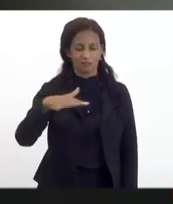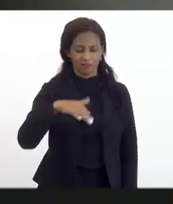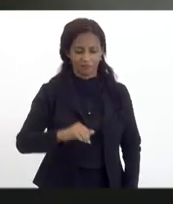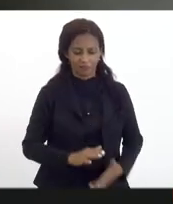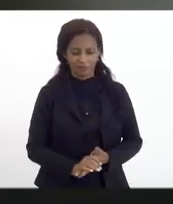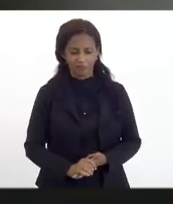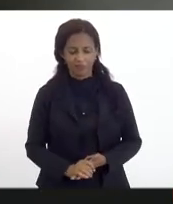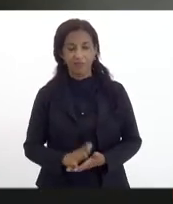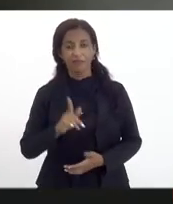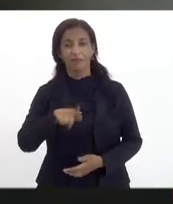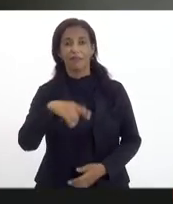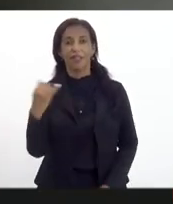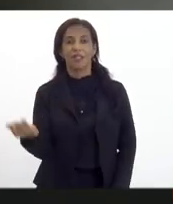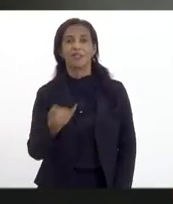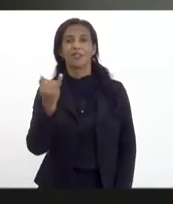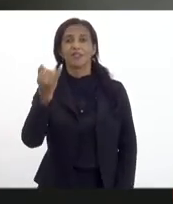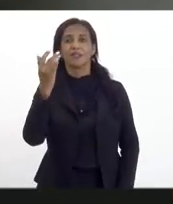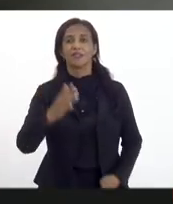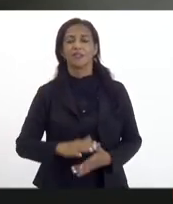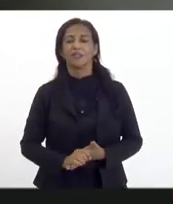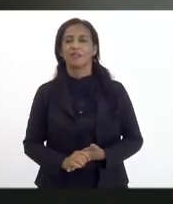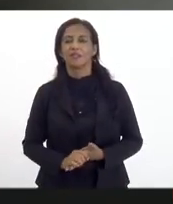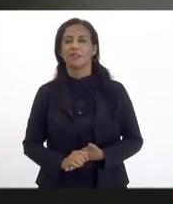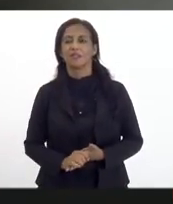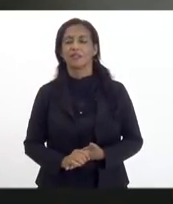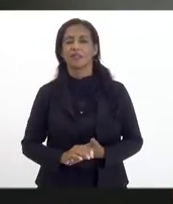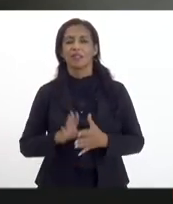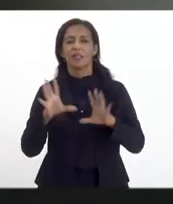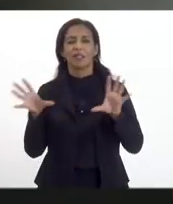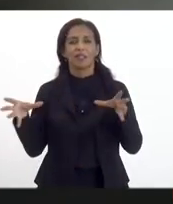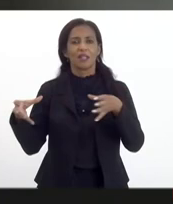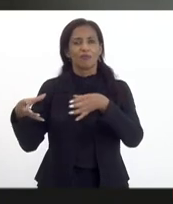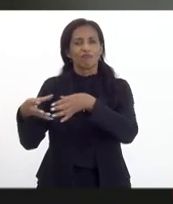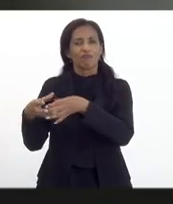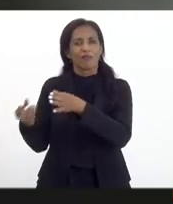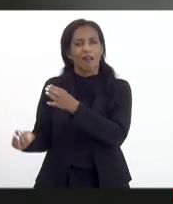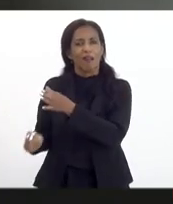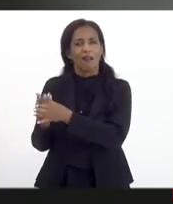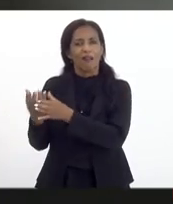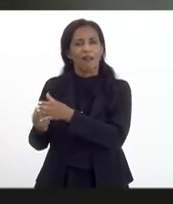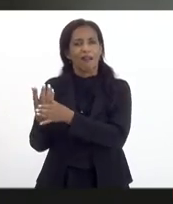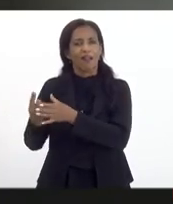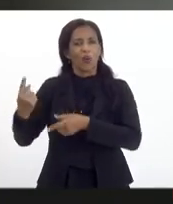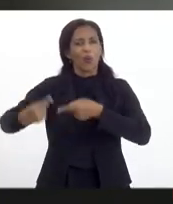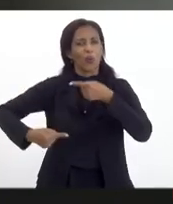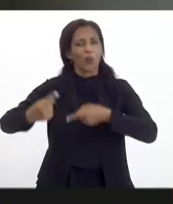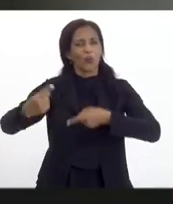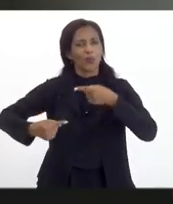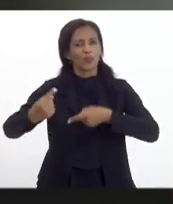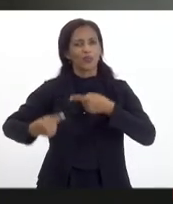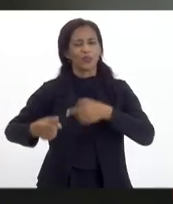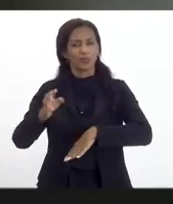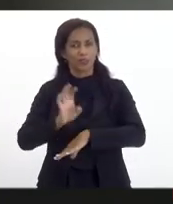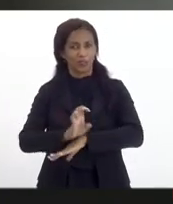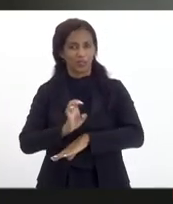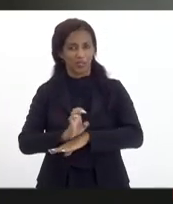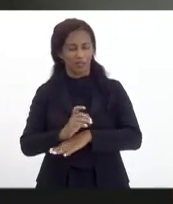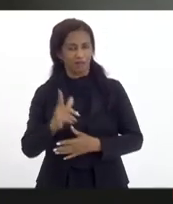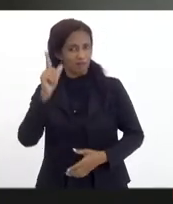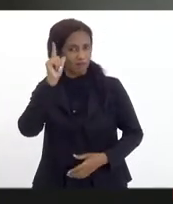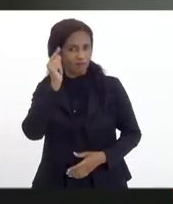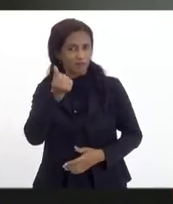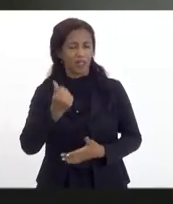Ressalto para a importância do adensamento das cadeias produtivas, dos polos competitivos do Estado, presidente, na lógica